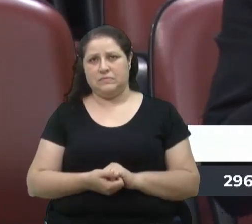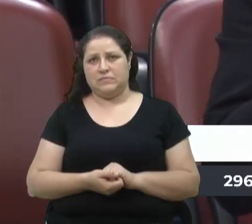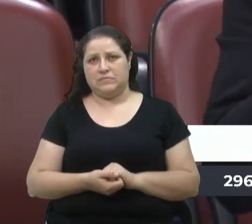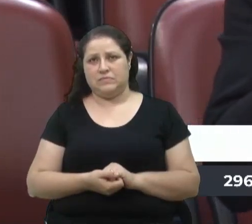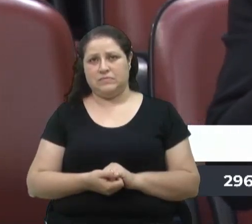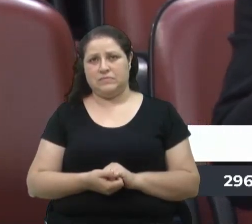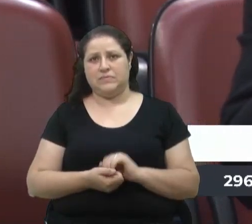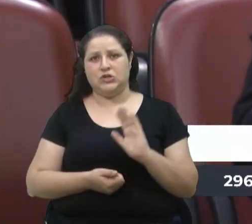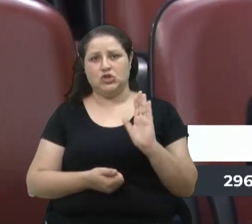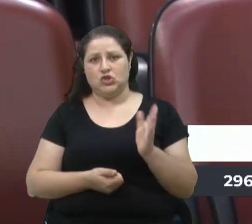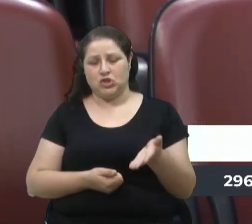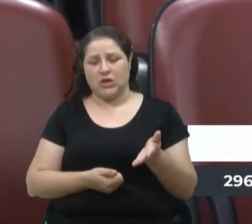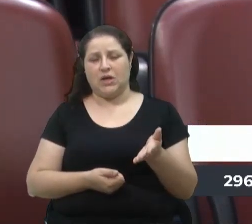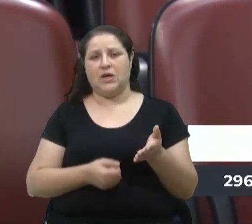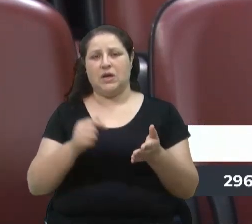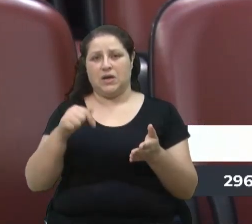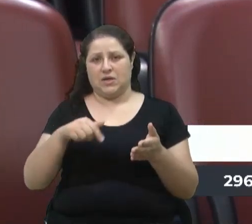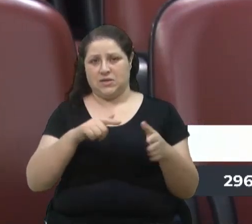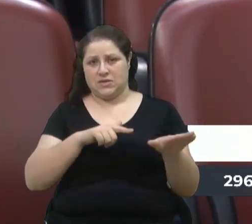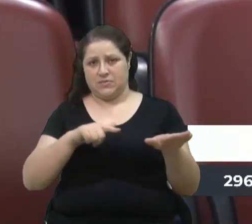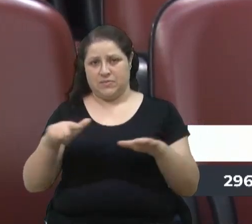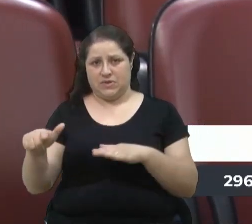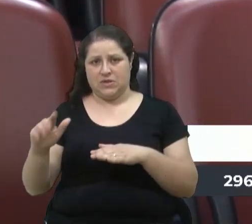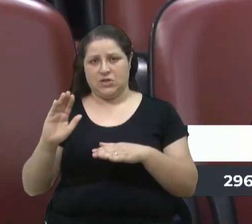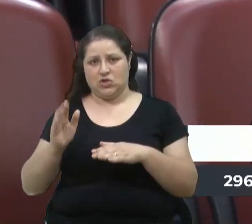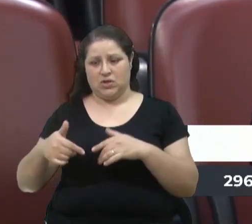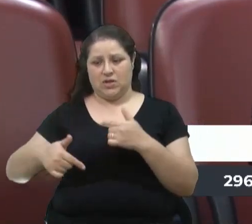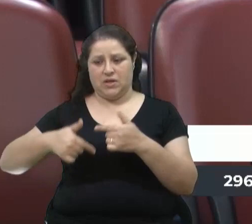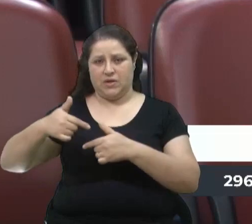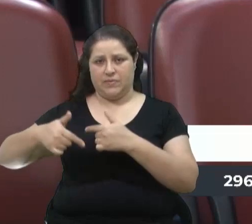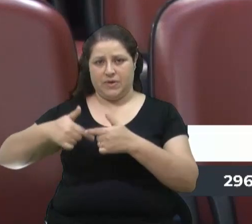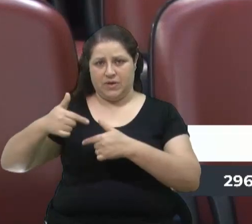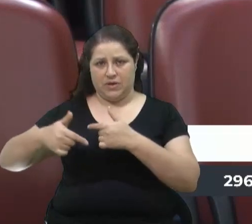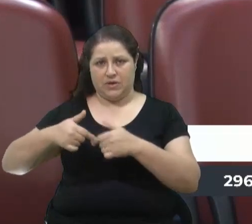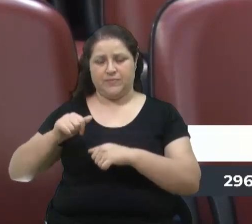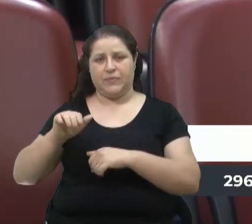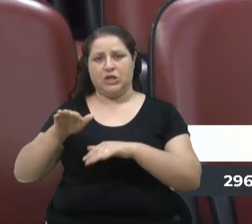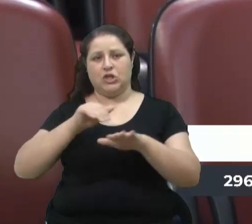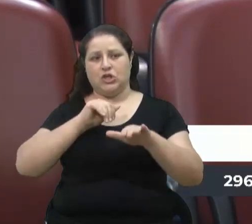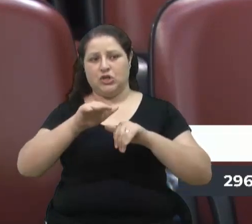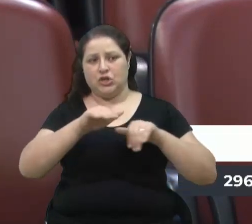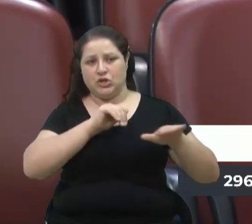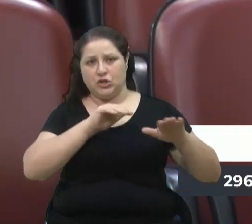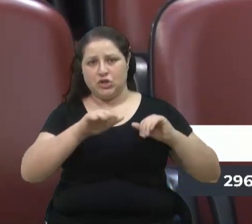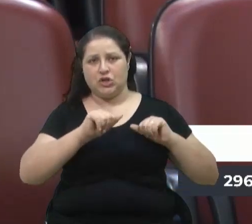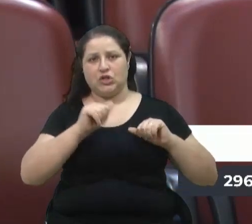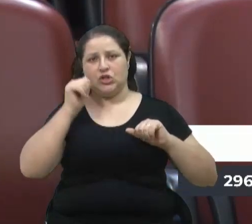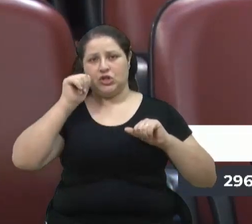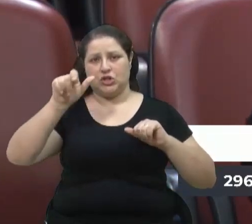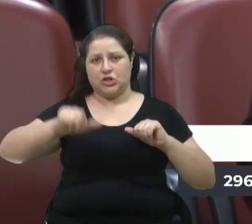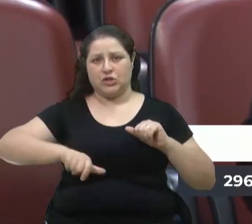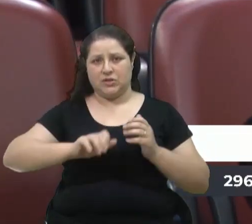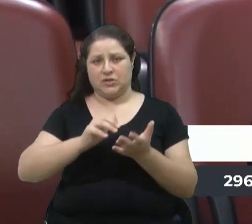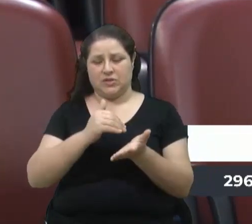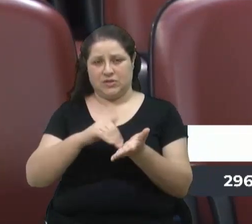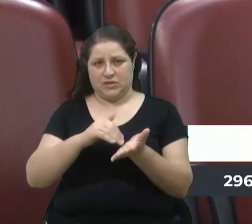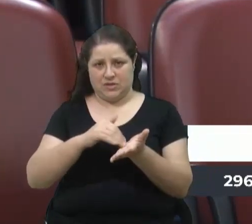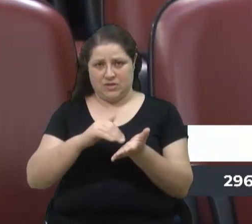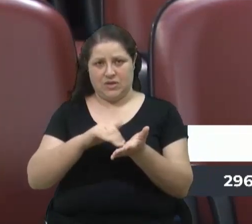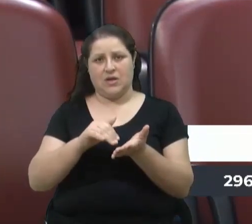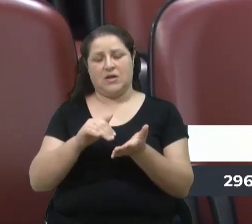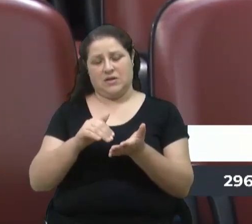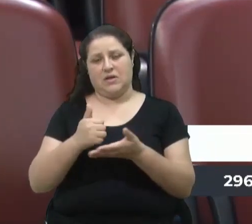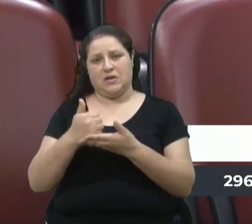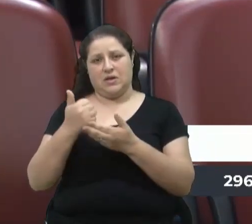Já nessa semana, estamos já trabalhando, chamemos a nossa secretária, o nosso pessoal que faz a nossa